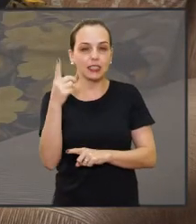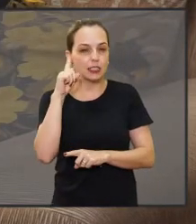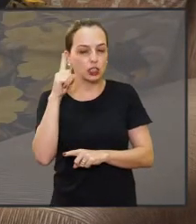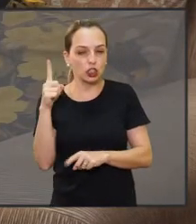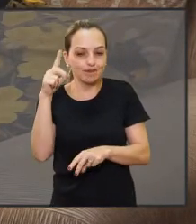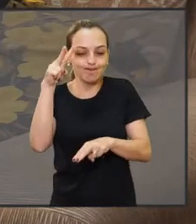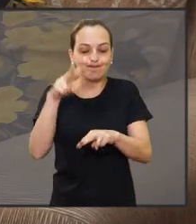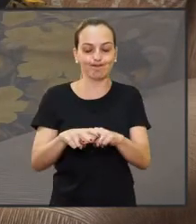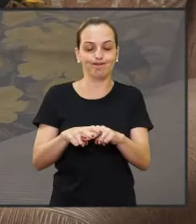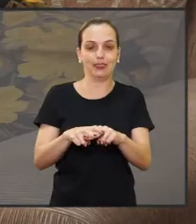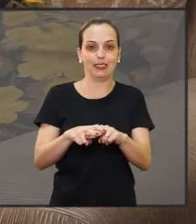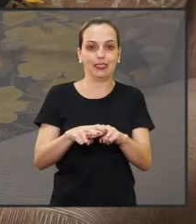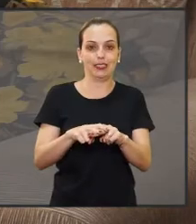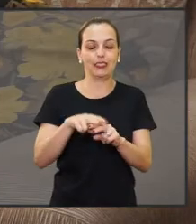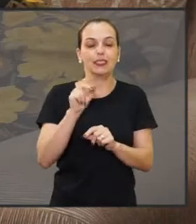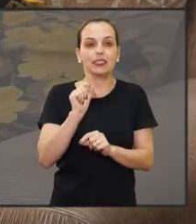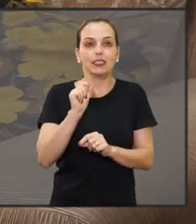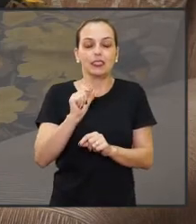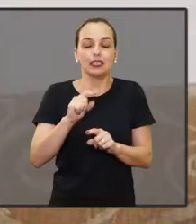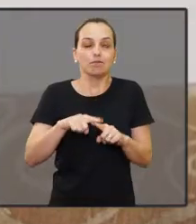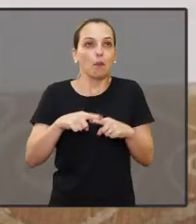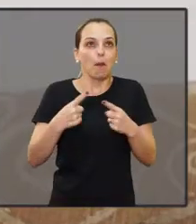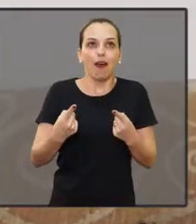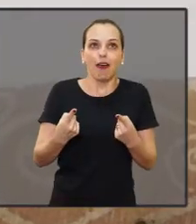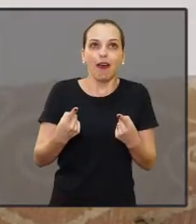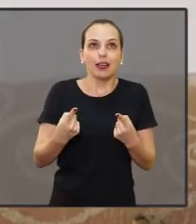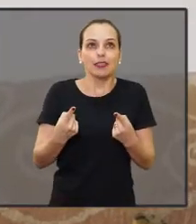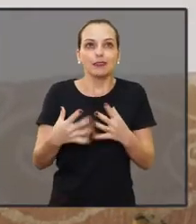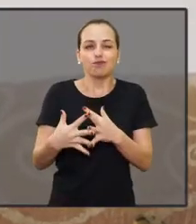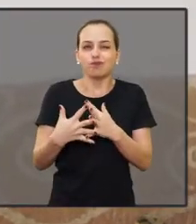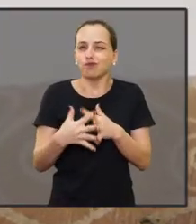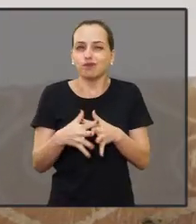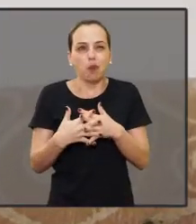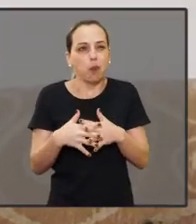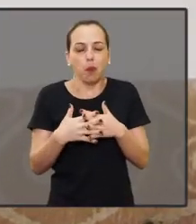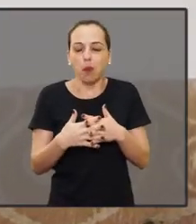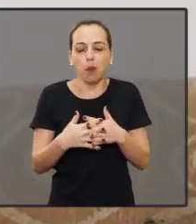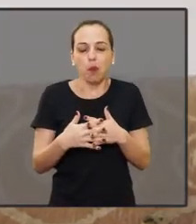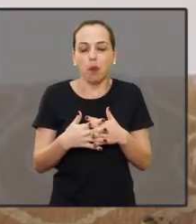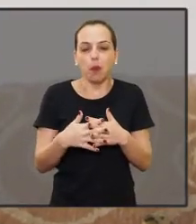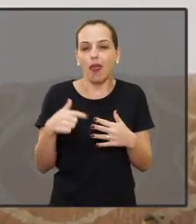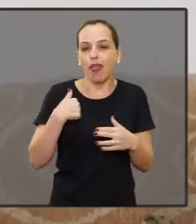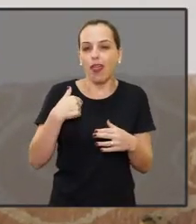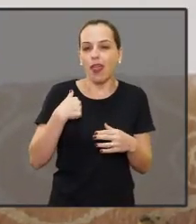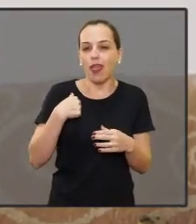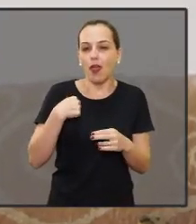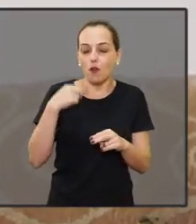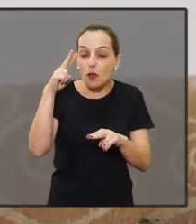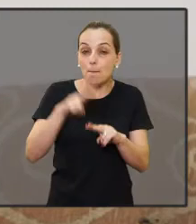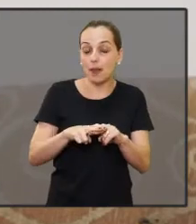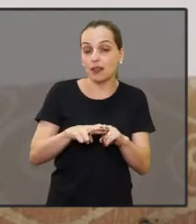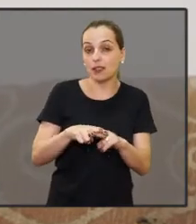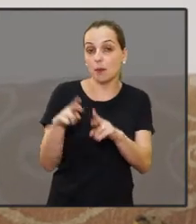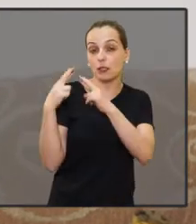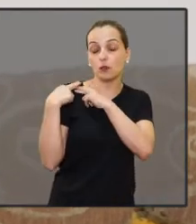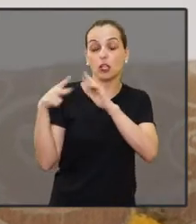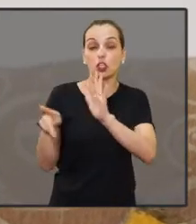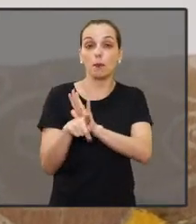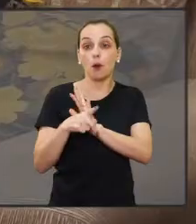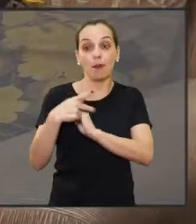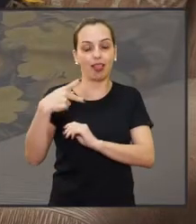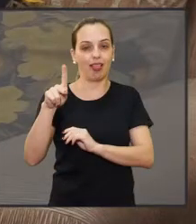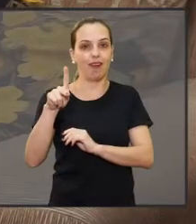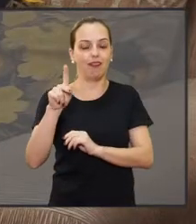treze dias presa. Mas é uma coisa complicada. Fui presa por uma coisa assim que era dele.